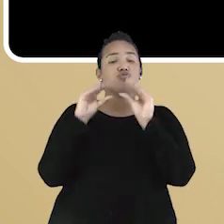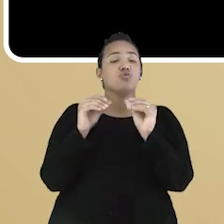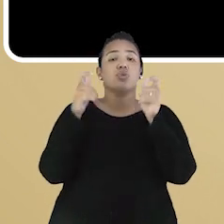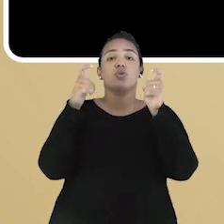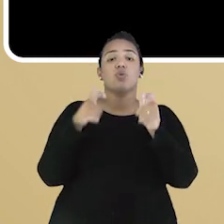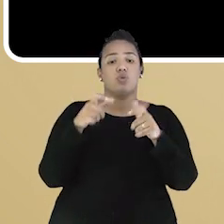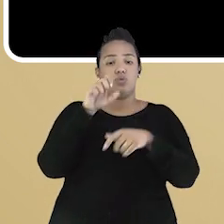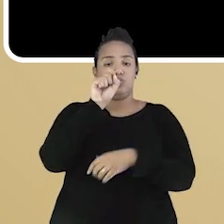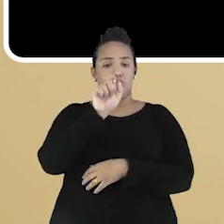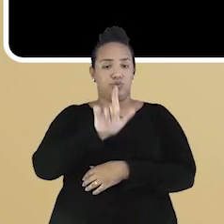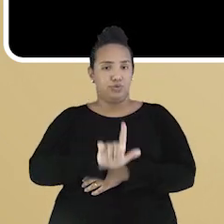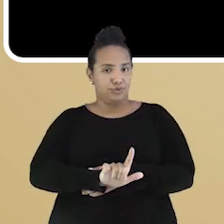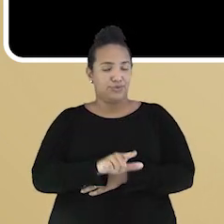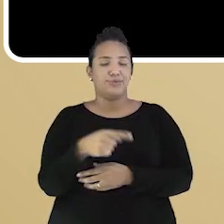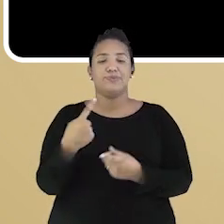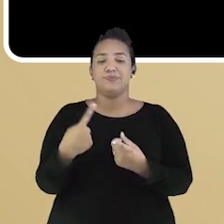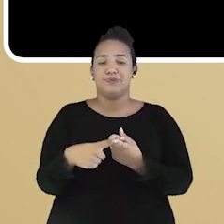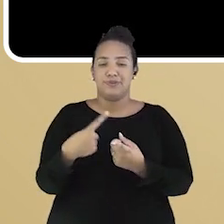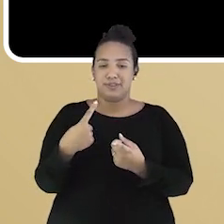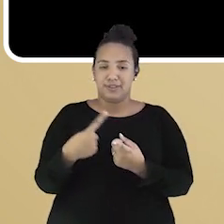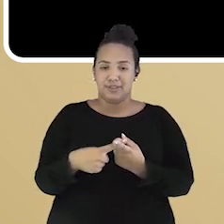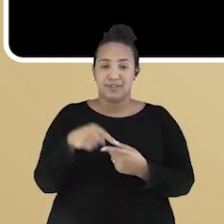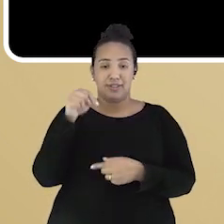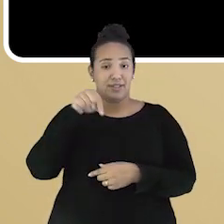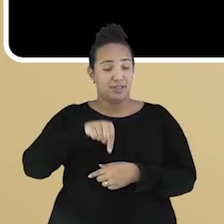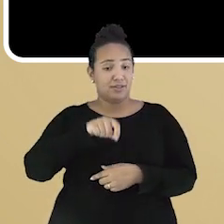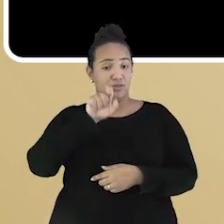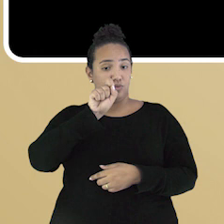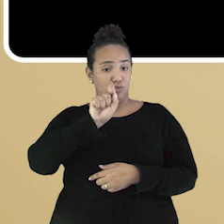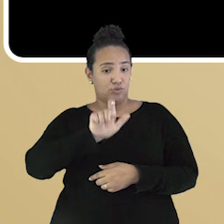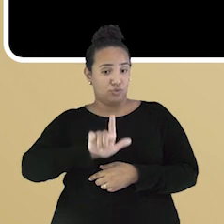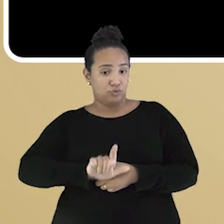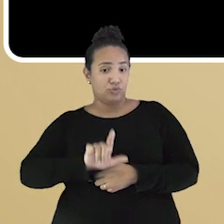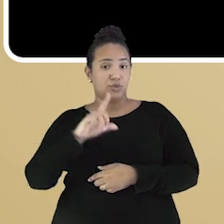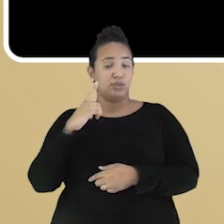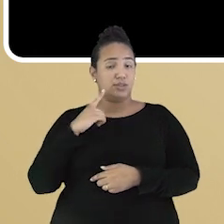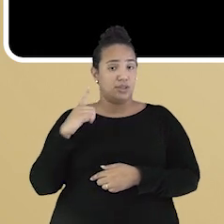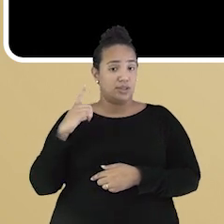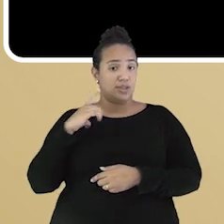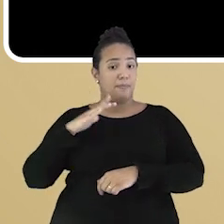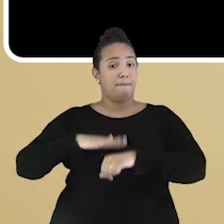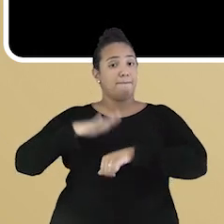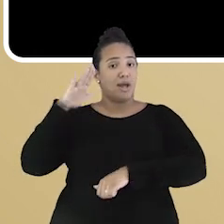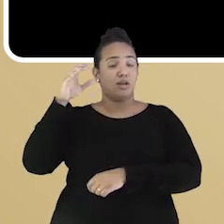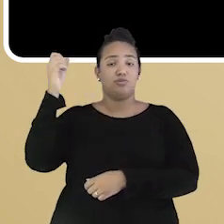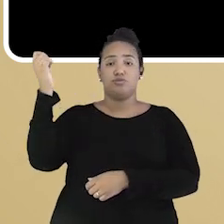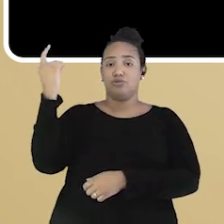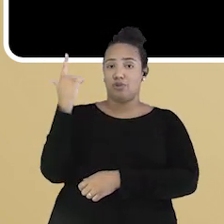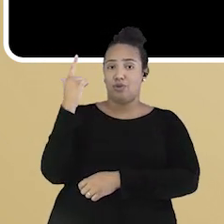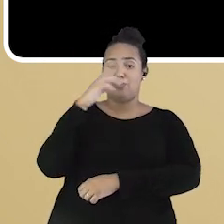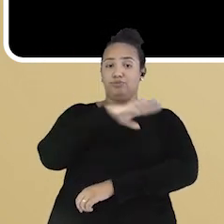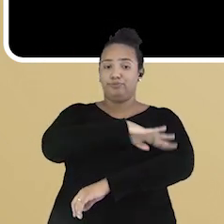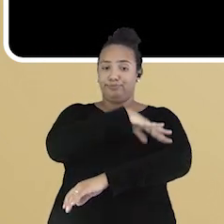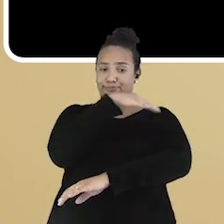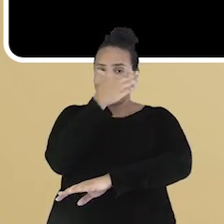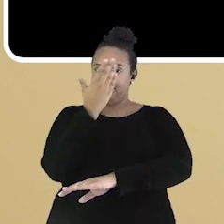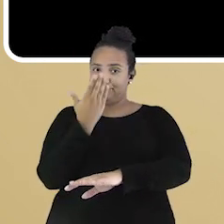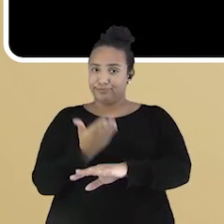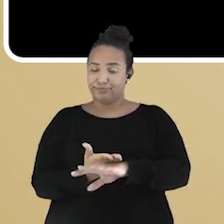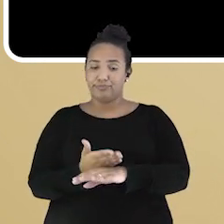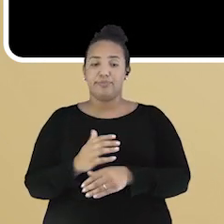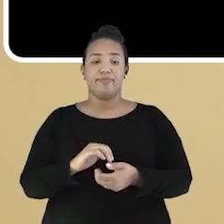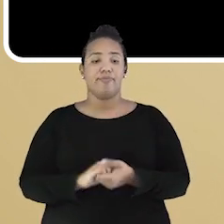face sul, porque da mesma forma a face norte, eles vão receber mais sol ao longo do dia.